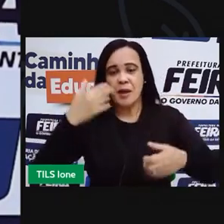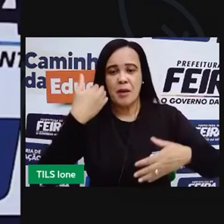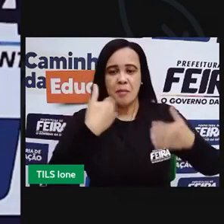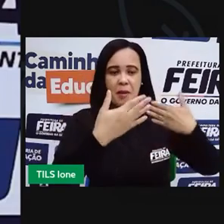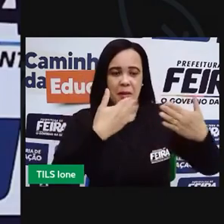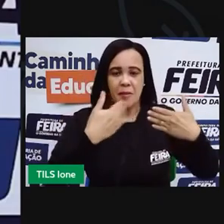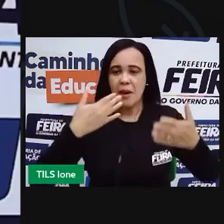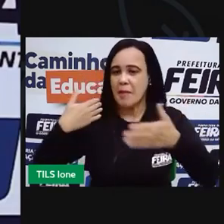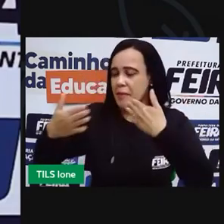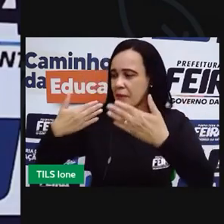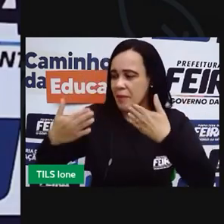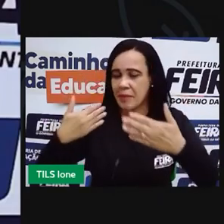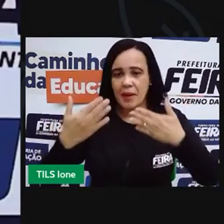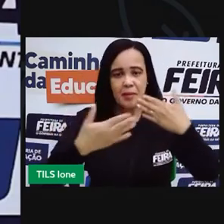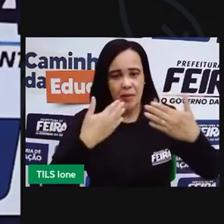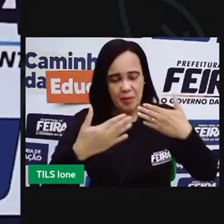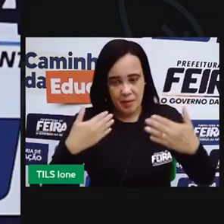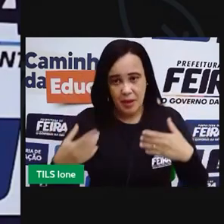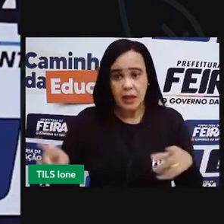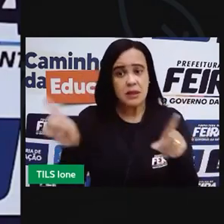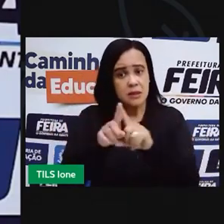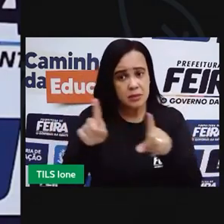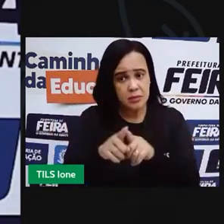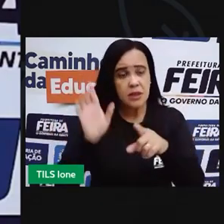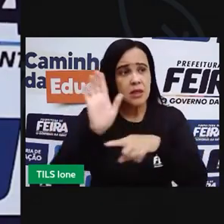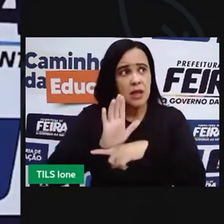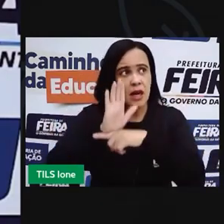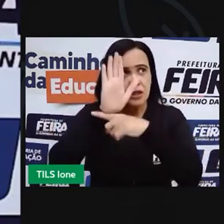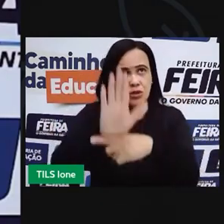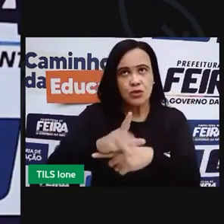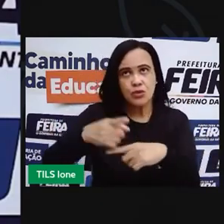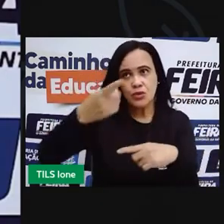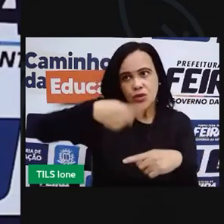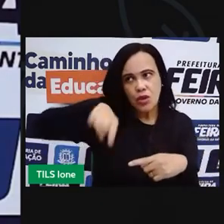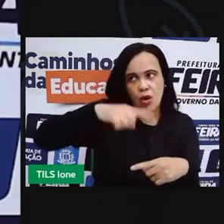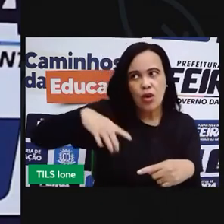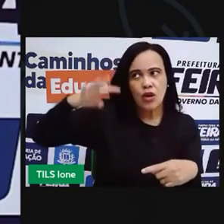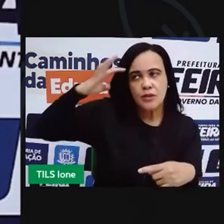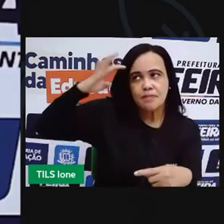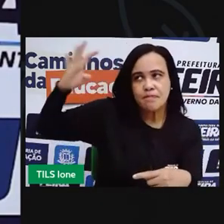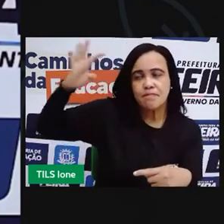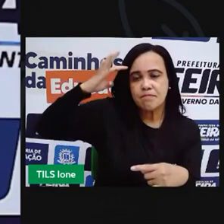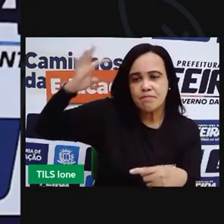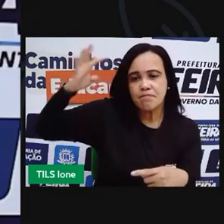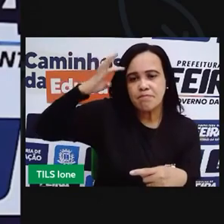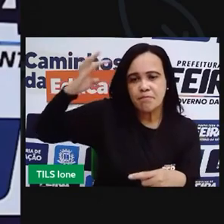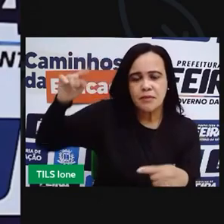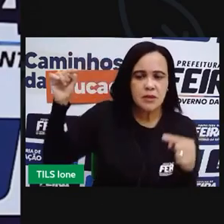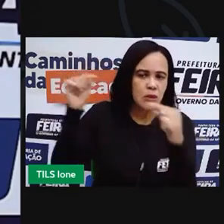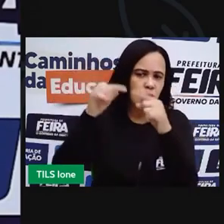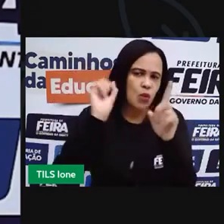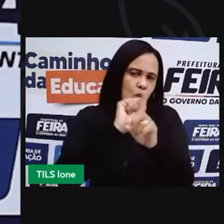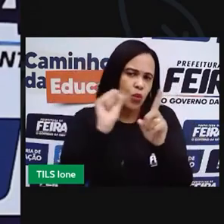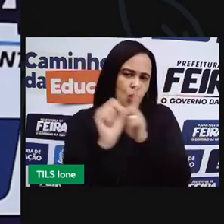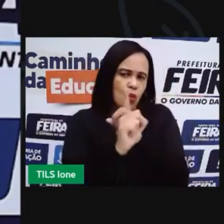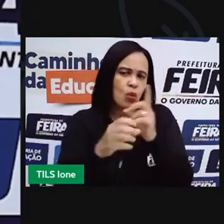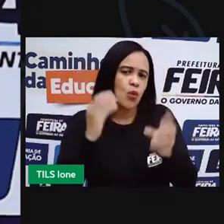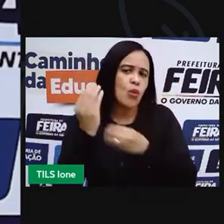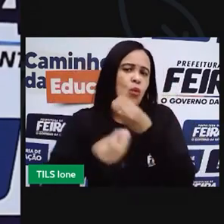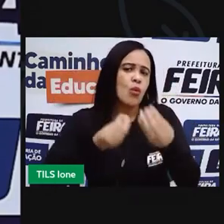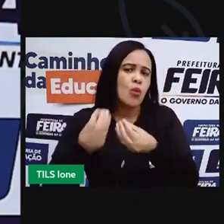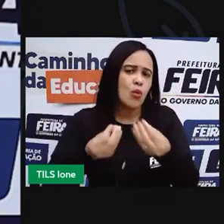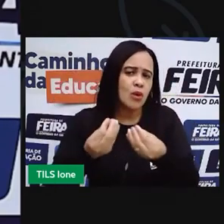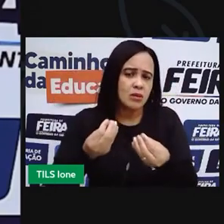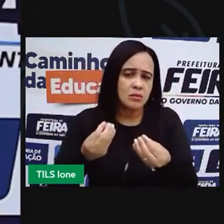E fazem a gente repetir sobre o nosso convívio social. Em cada fábulas, a aprende alguma